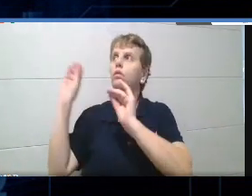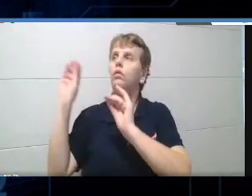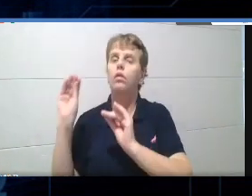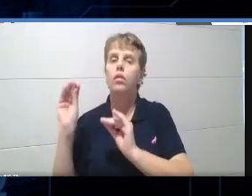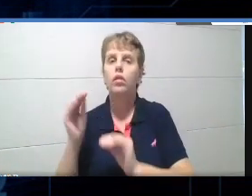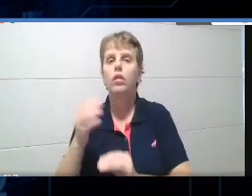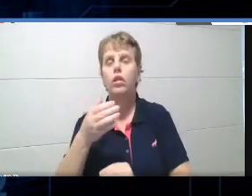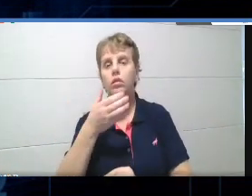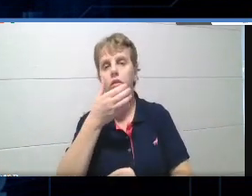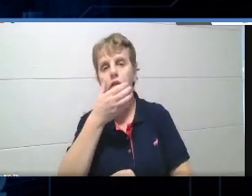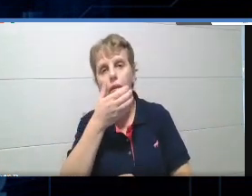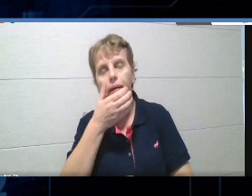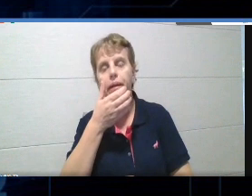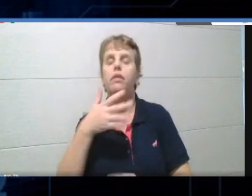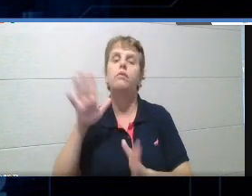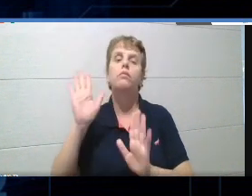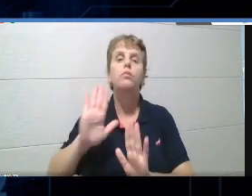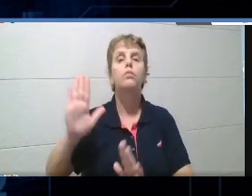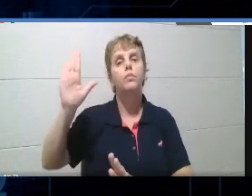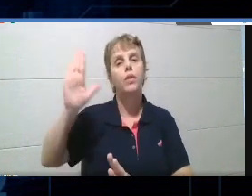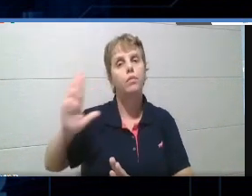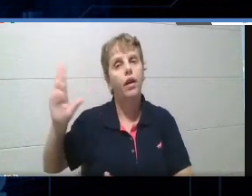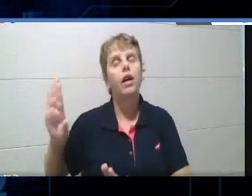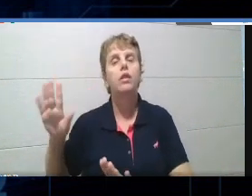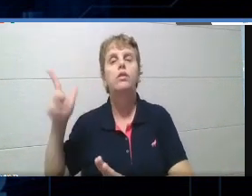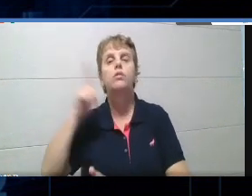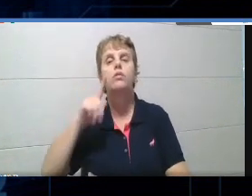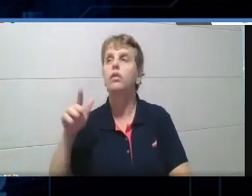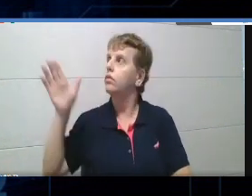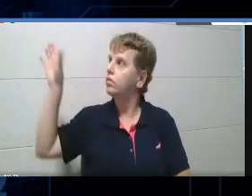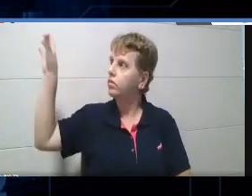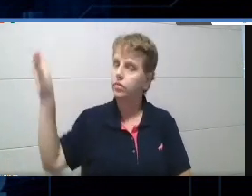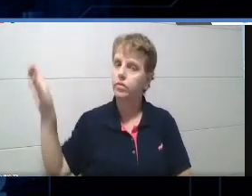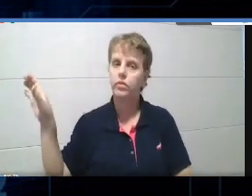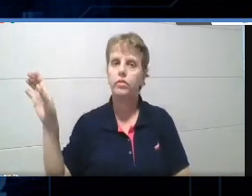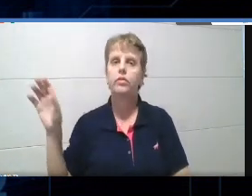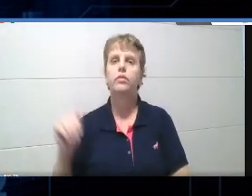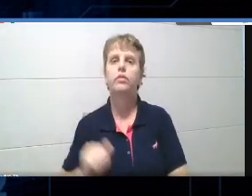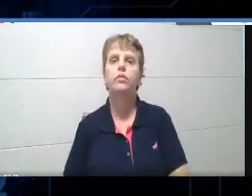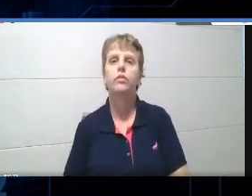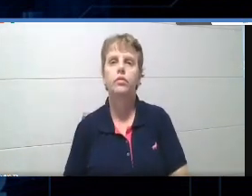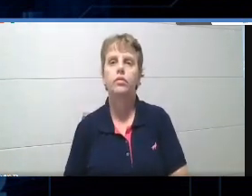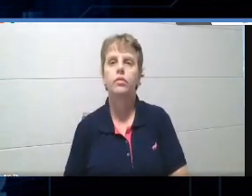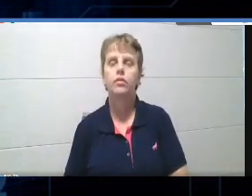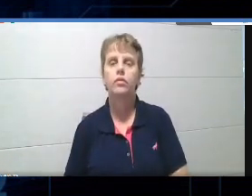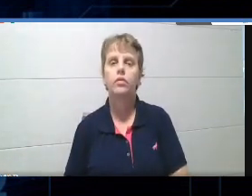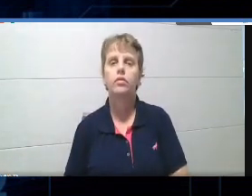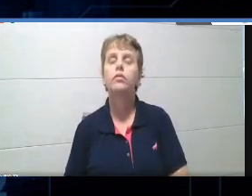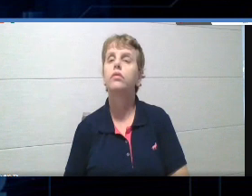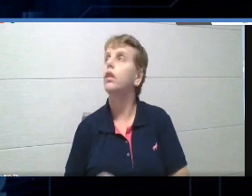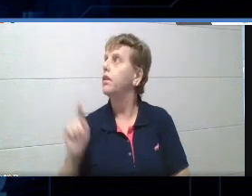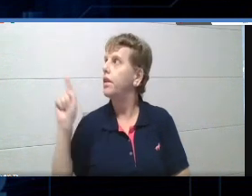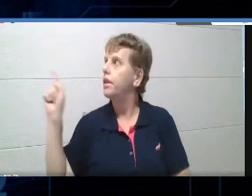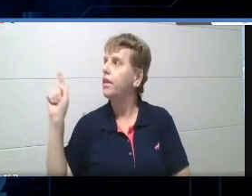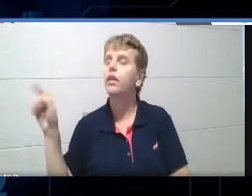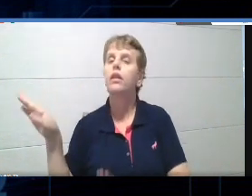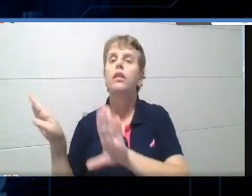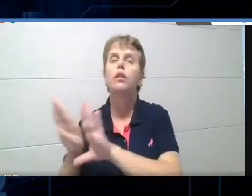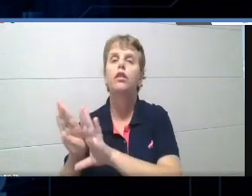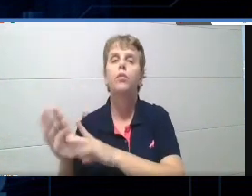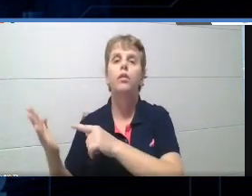imagem, enfim. E aqui do ladinho, aparece um review da pergunta, tá? Da questão.